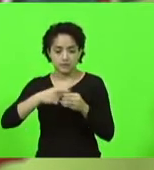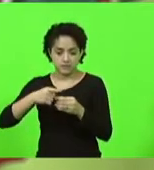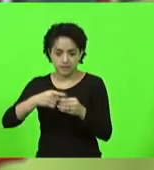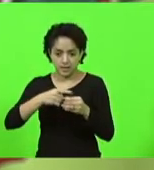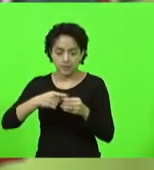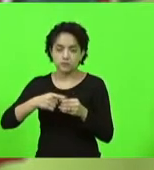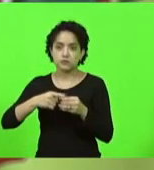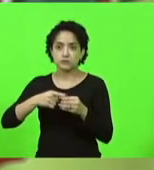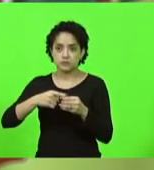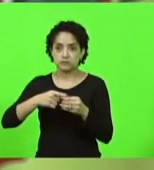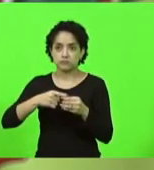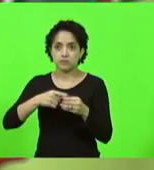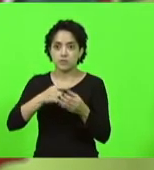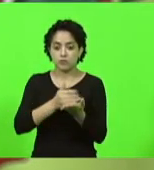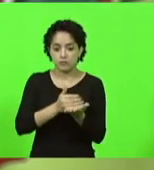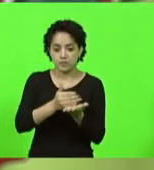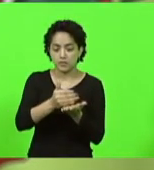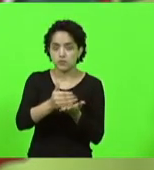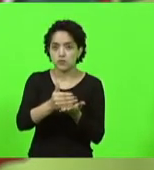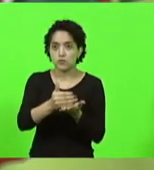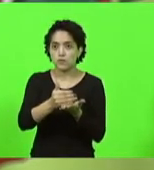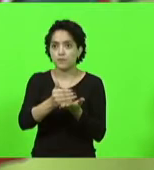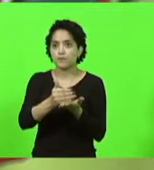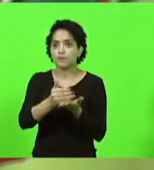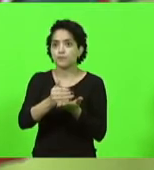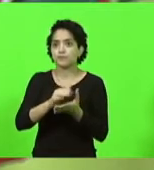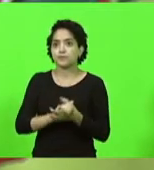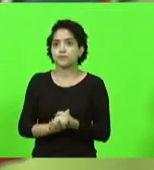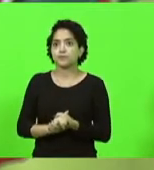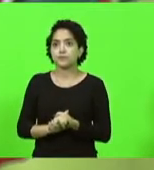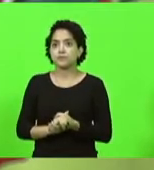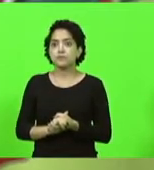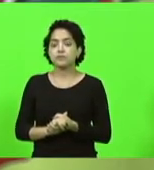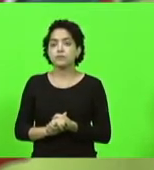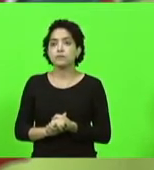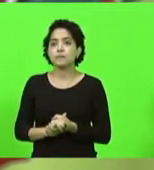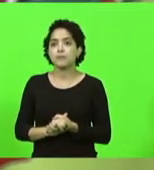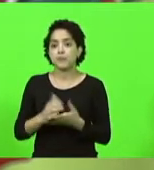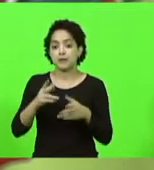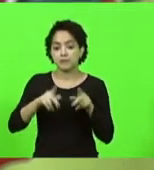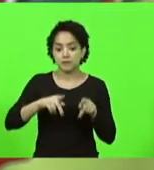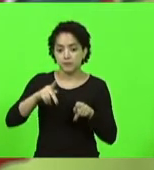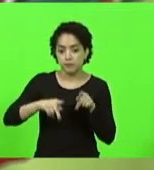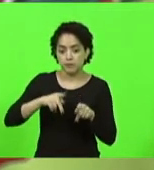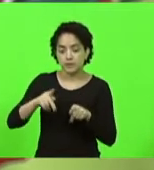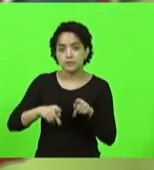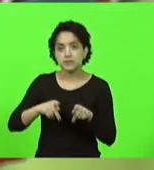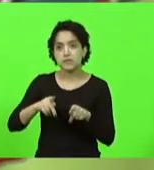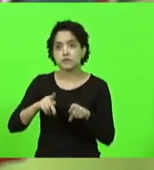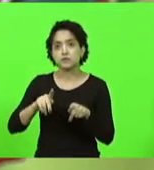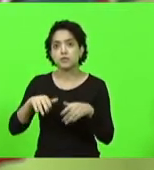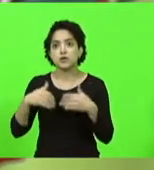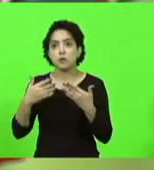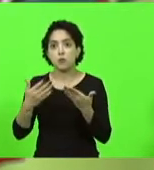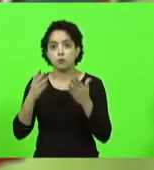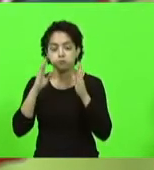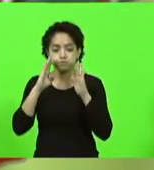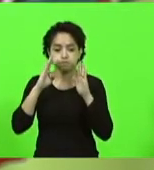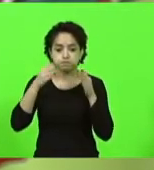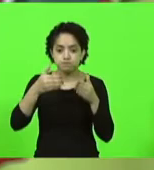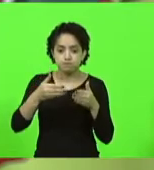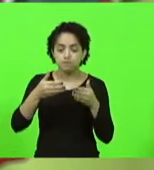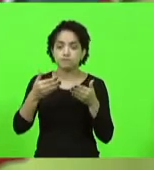que se tornaram elegíveis pela população ou por alguma situação muito específica, como as cidades